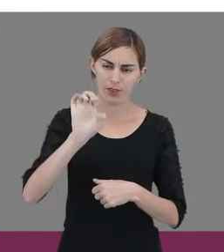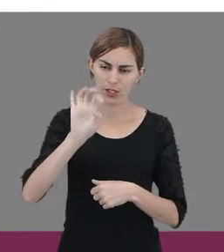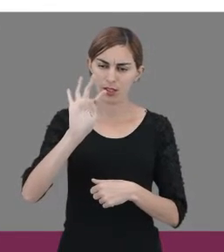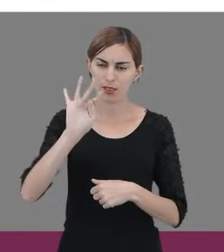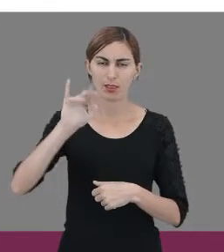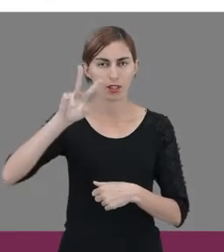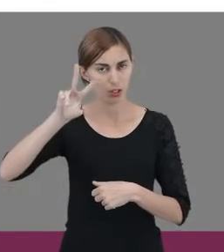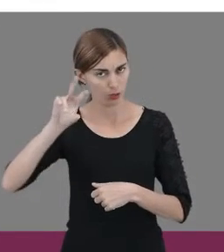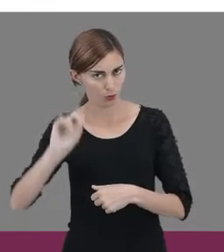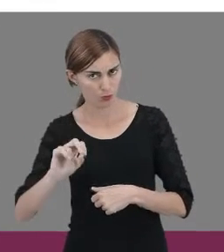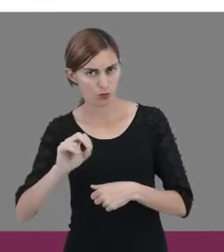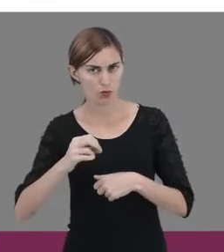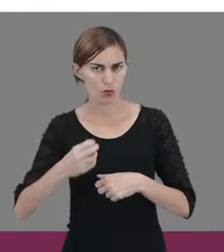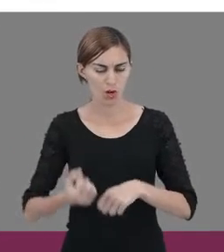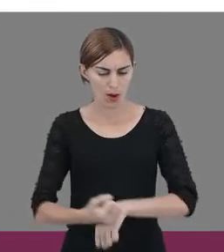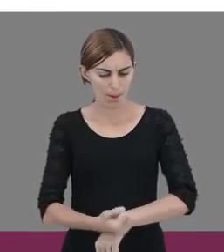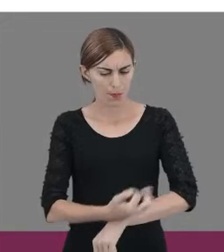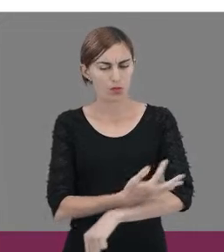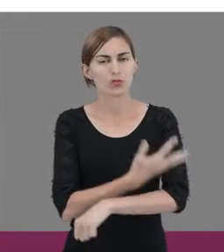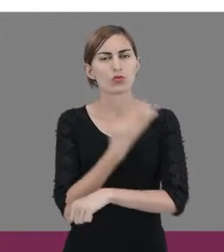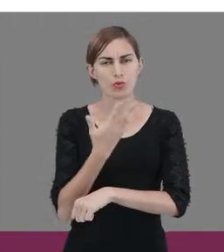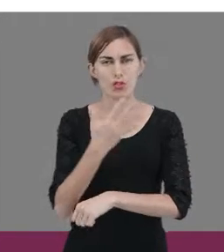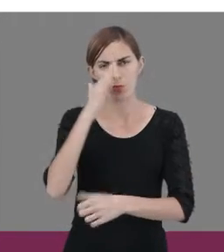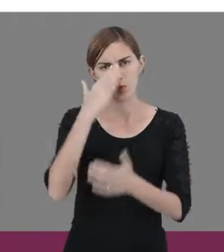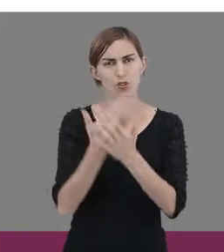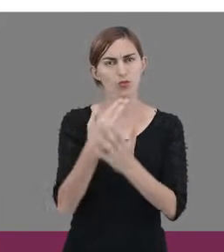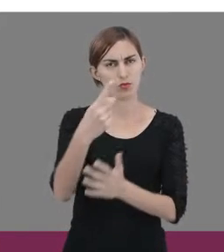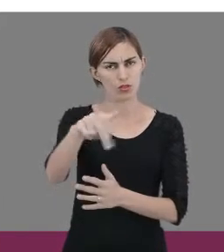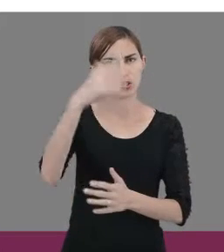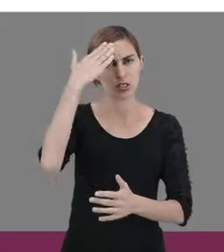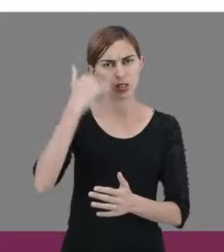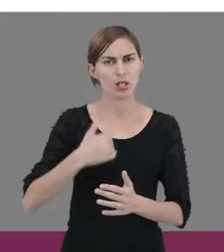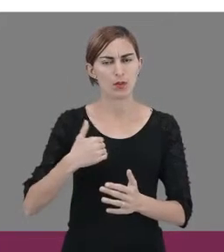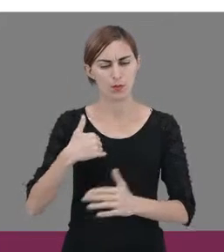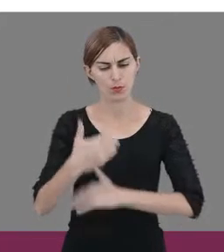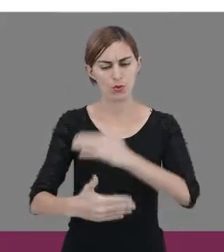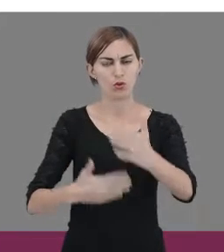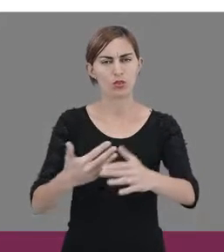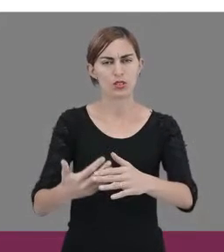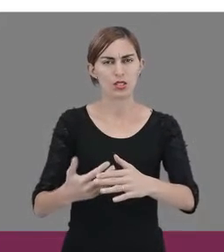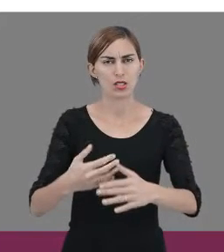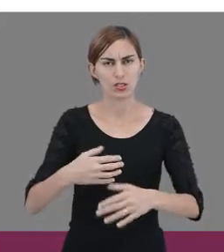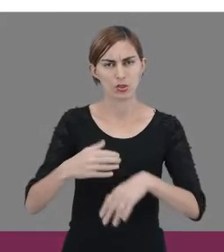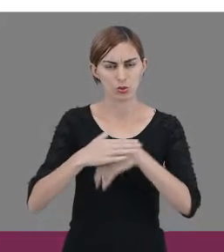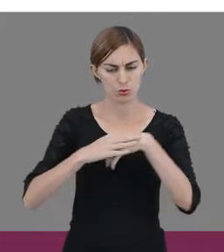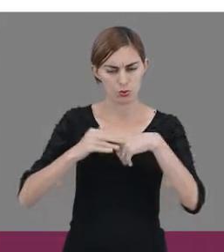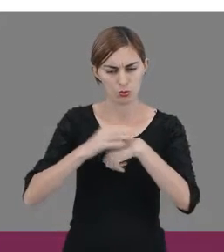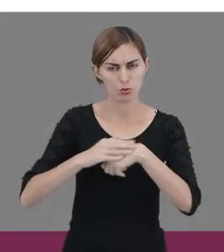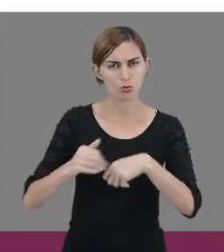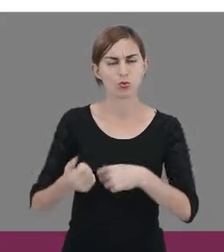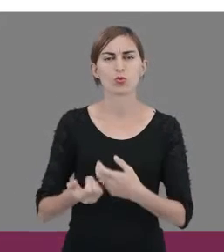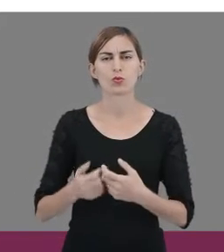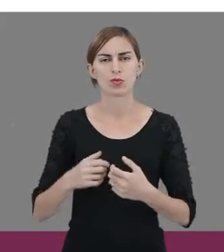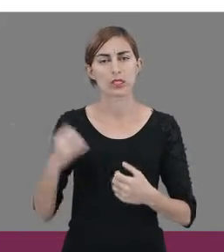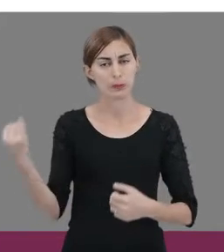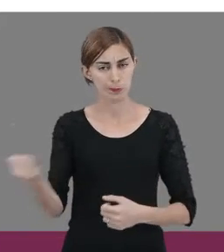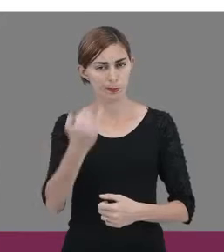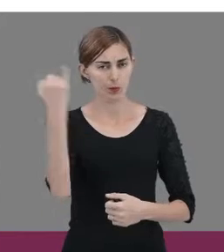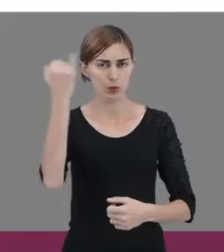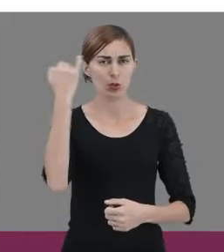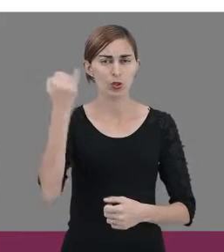acredito que você já saiba, que o processo afetivo é de extrema importância para o desenvolvimento infantil.